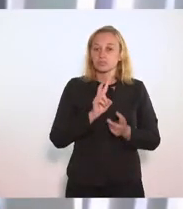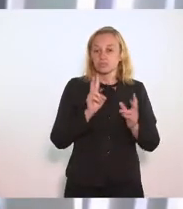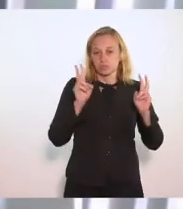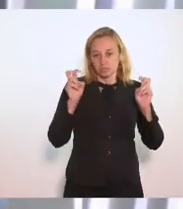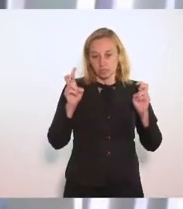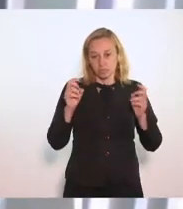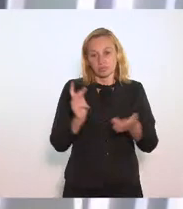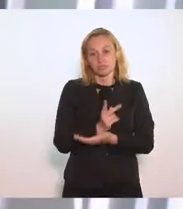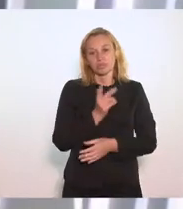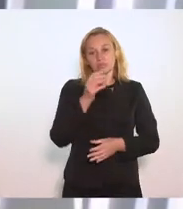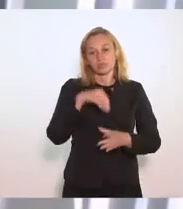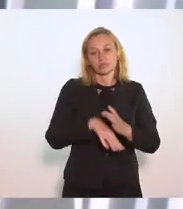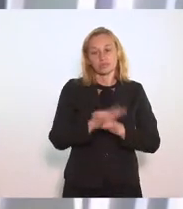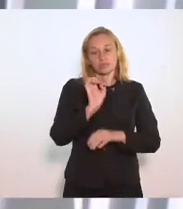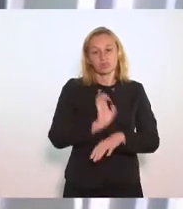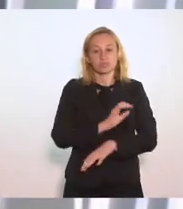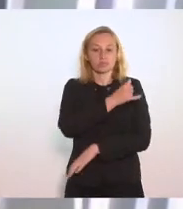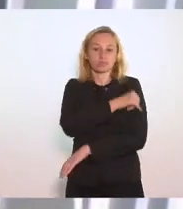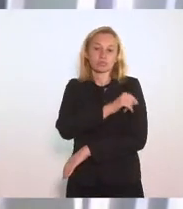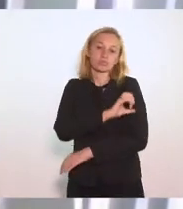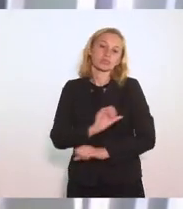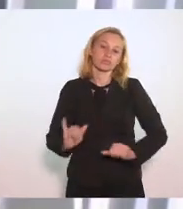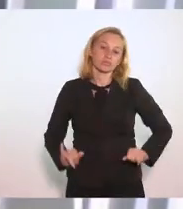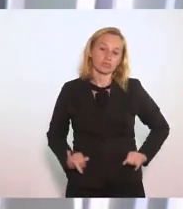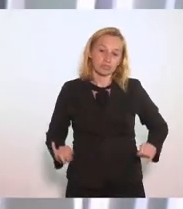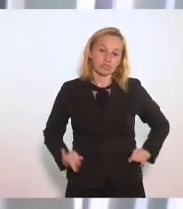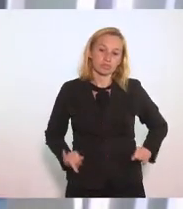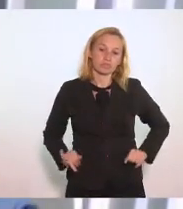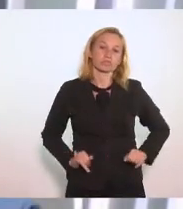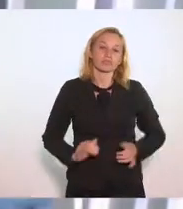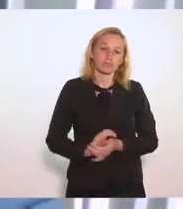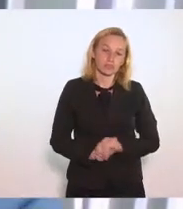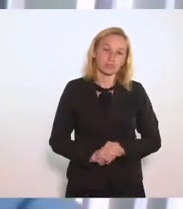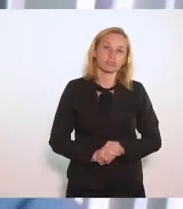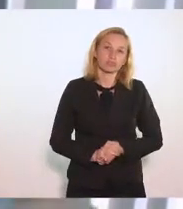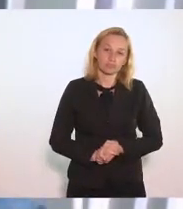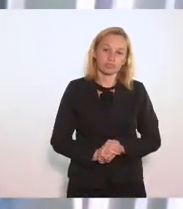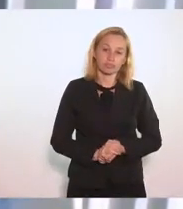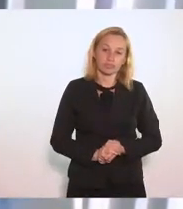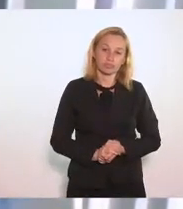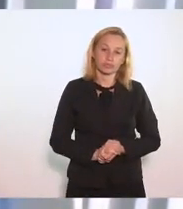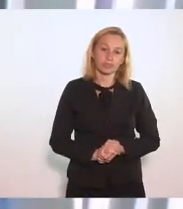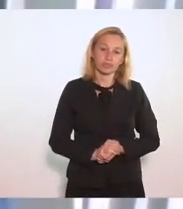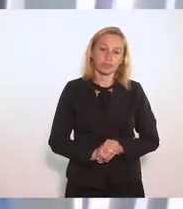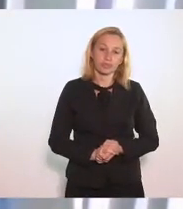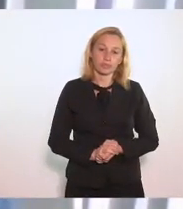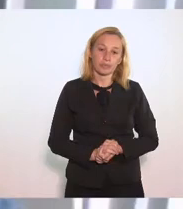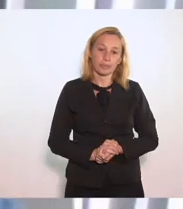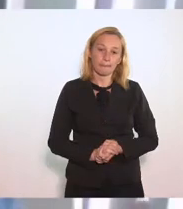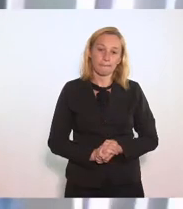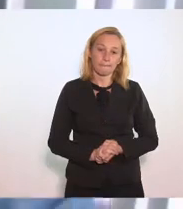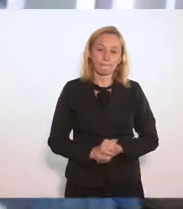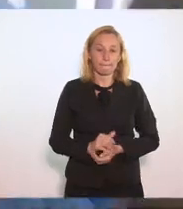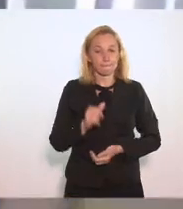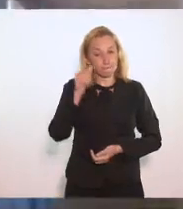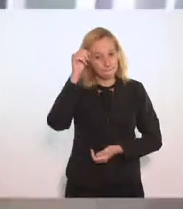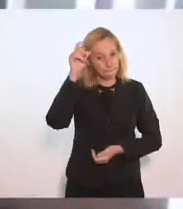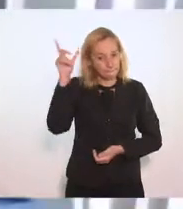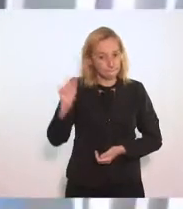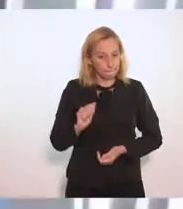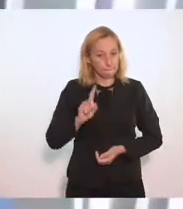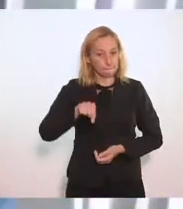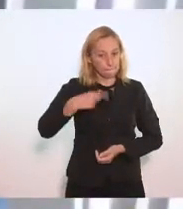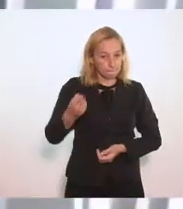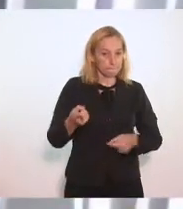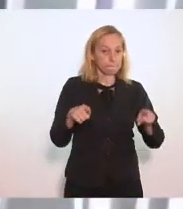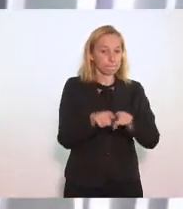Janeiro De templos religiosos Que sofrem violações Em grande parte São os templos religiosos De matriz africana Mas outros